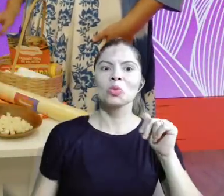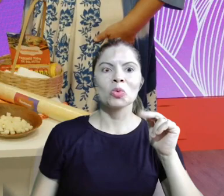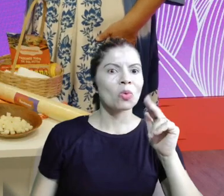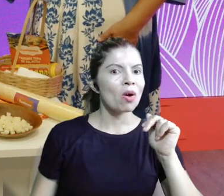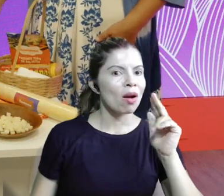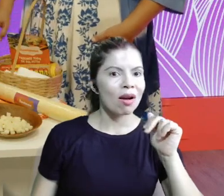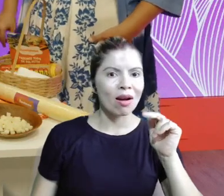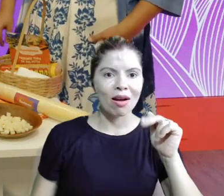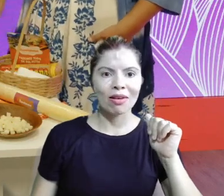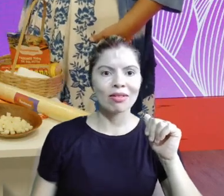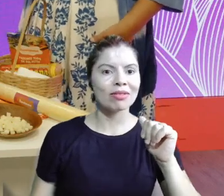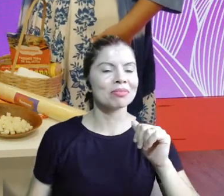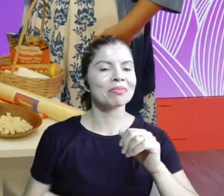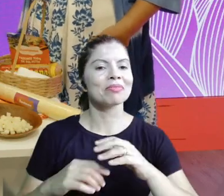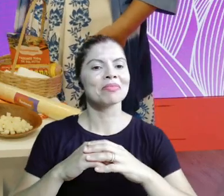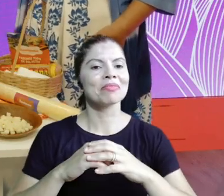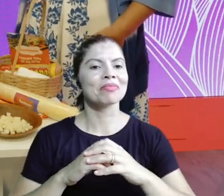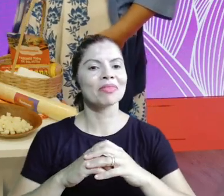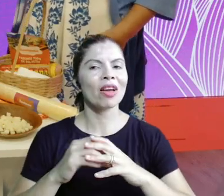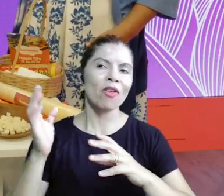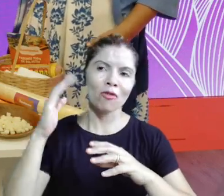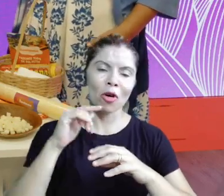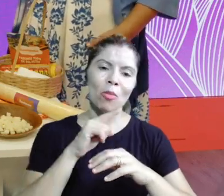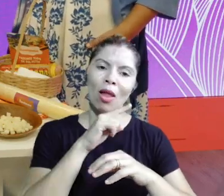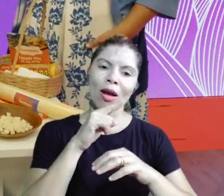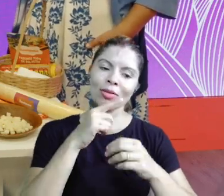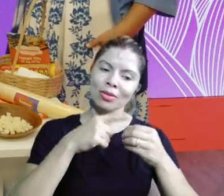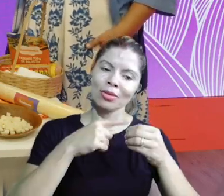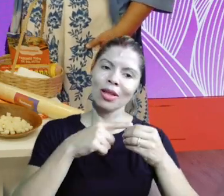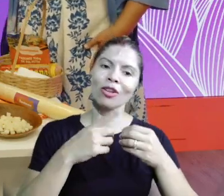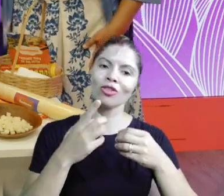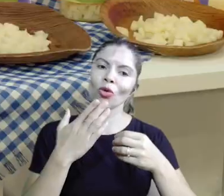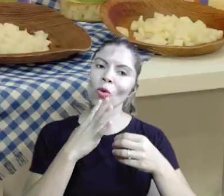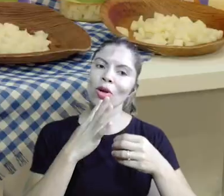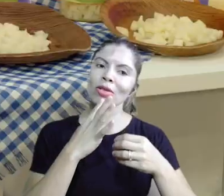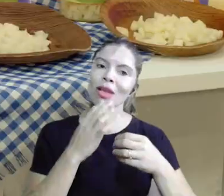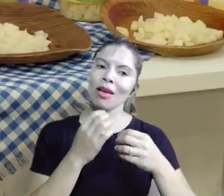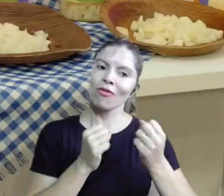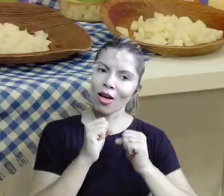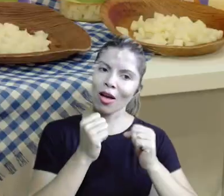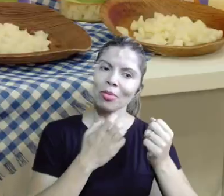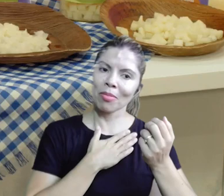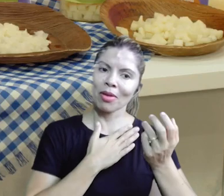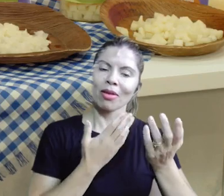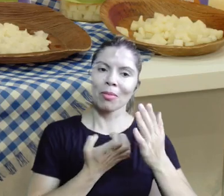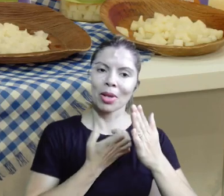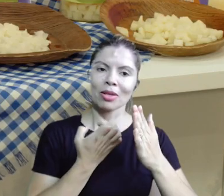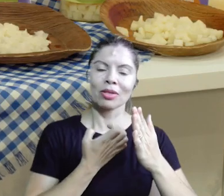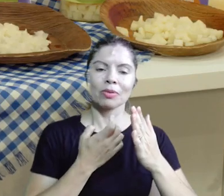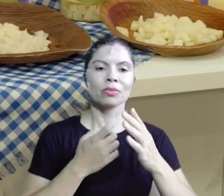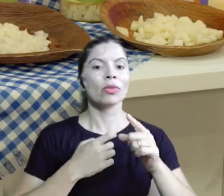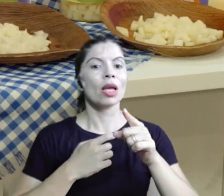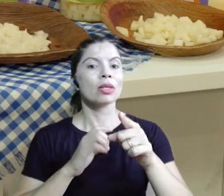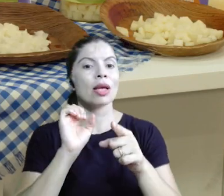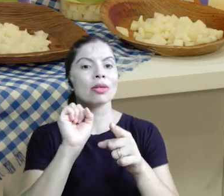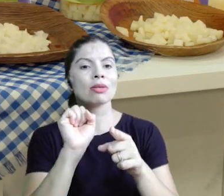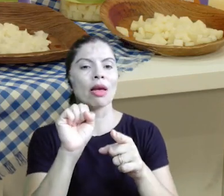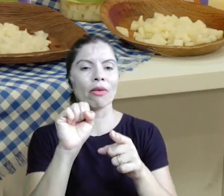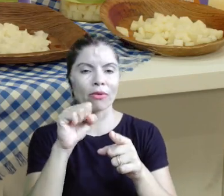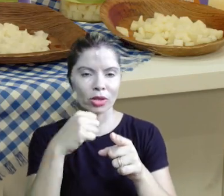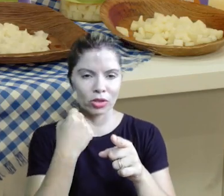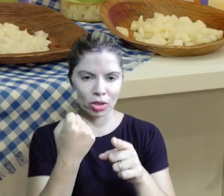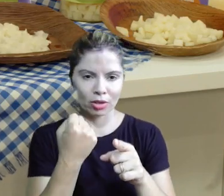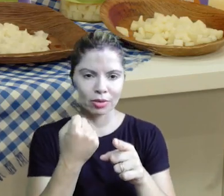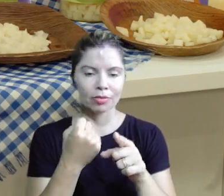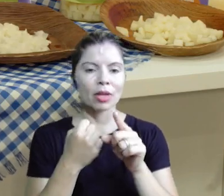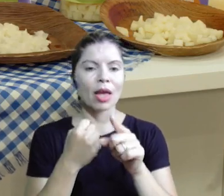Nossa, só também nunca tinha tido Mas vamos palmitar lá com a gente Gente, a gente precisa ir palmitar E agora tem mais E aqui a cerveja É